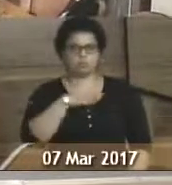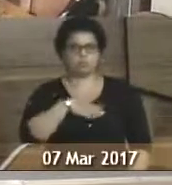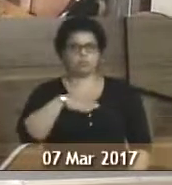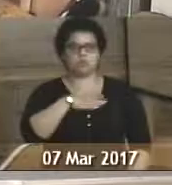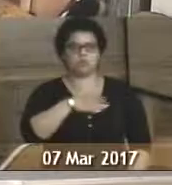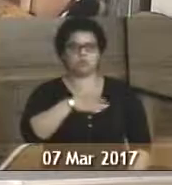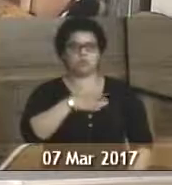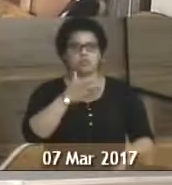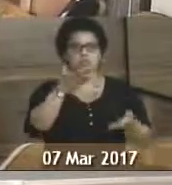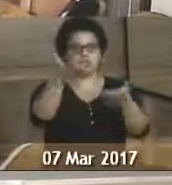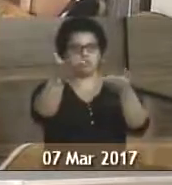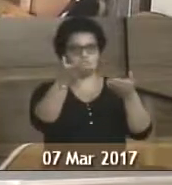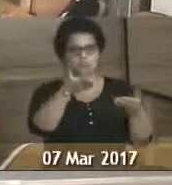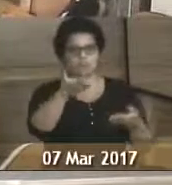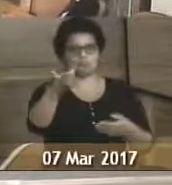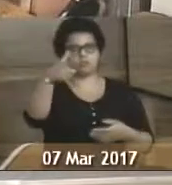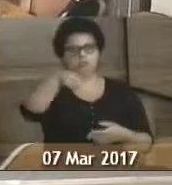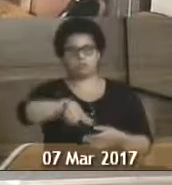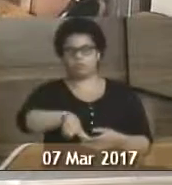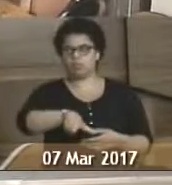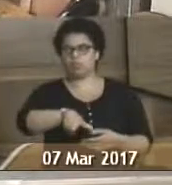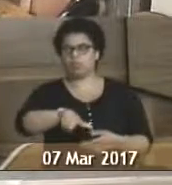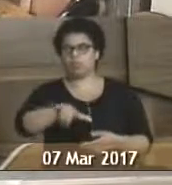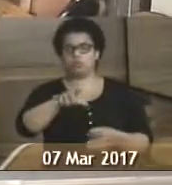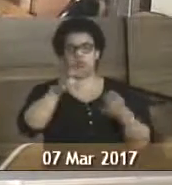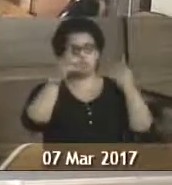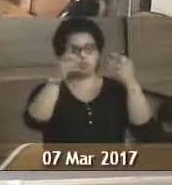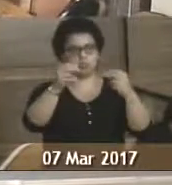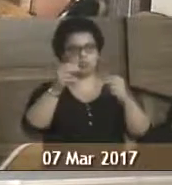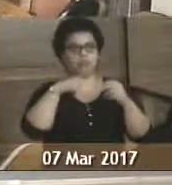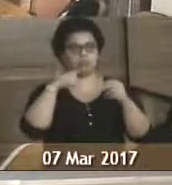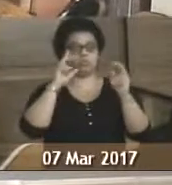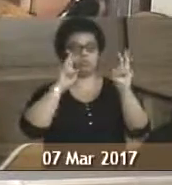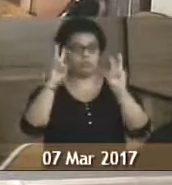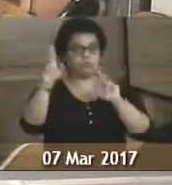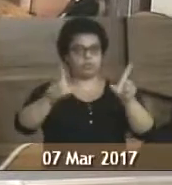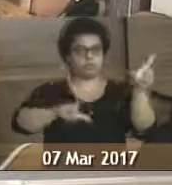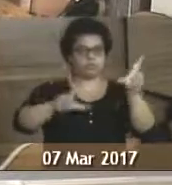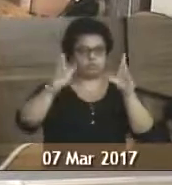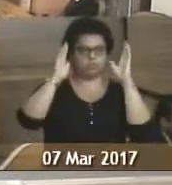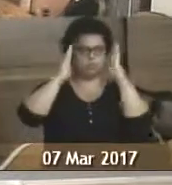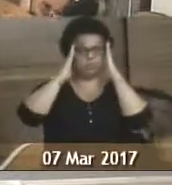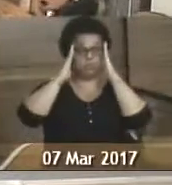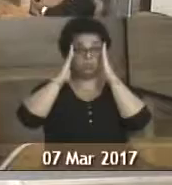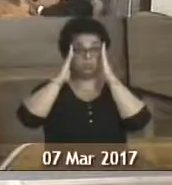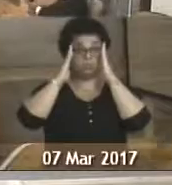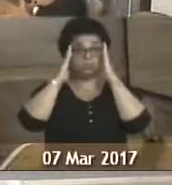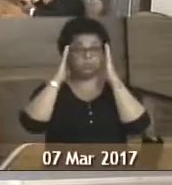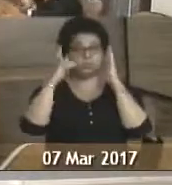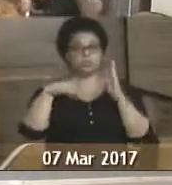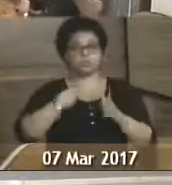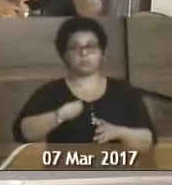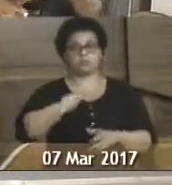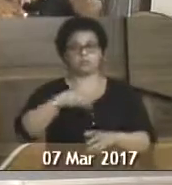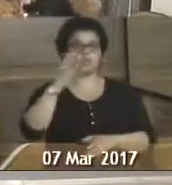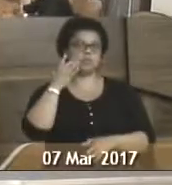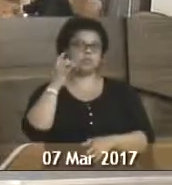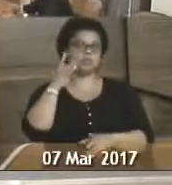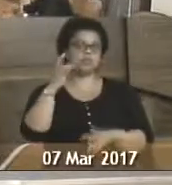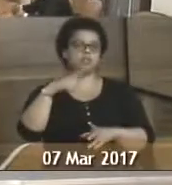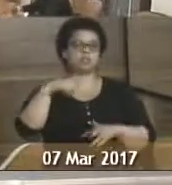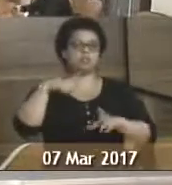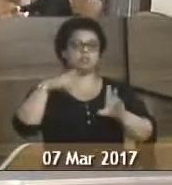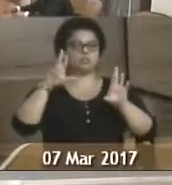de convidá-los, mais uma vez, a todos vocês que aqui estão nos assistindo, pela TV Câmara, para que participem amanhã da nossa sessão